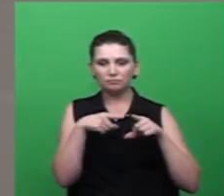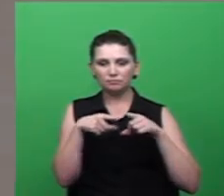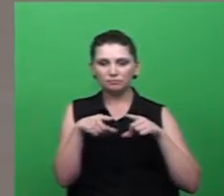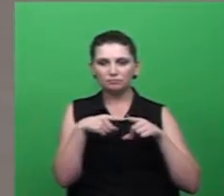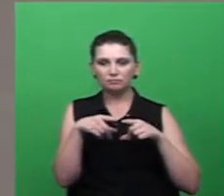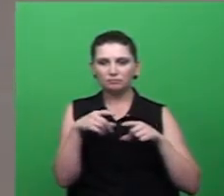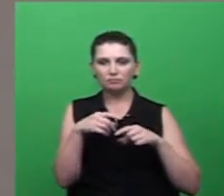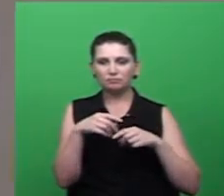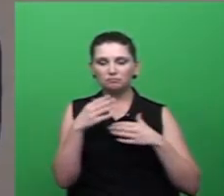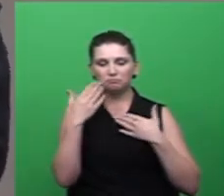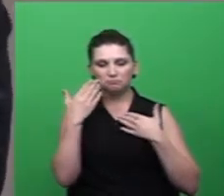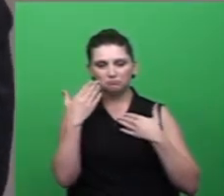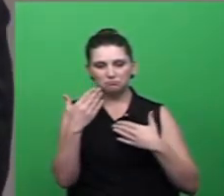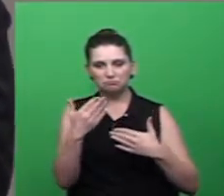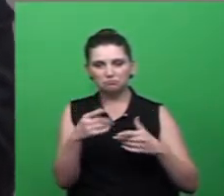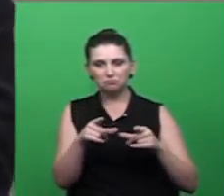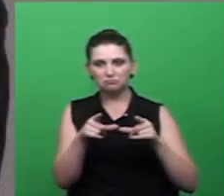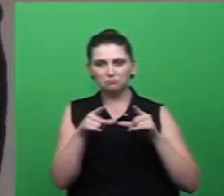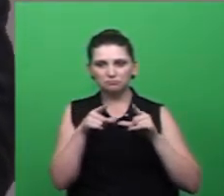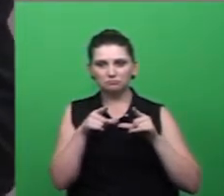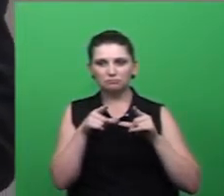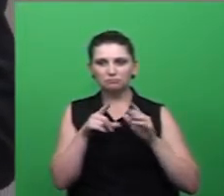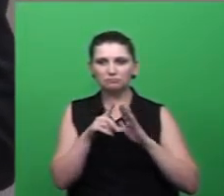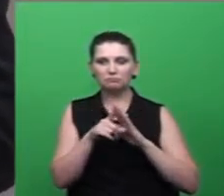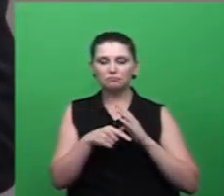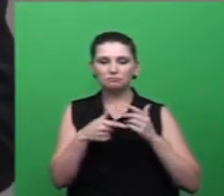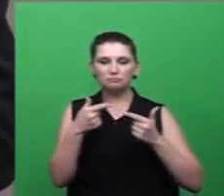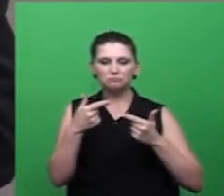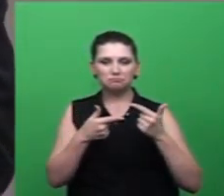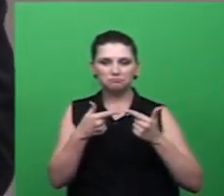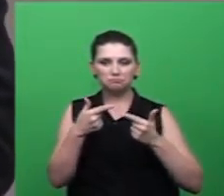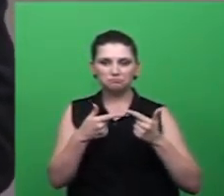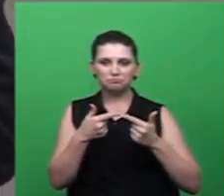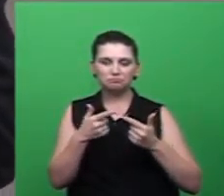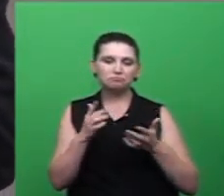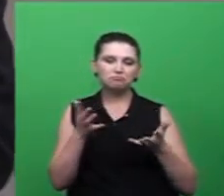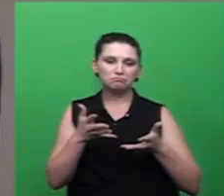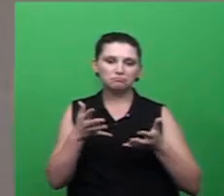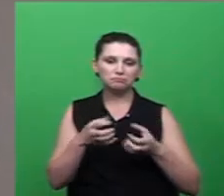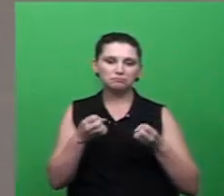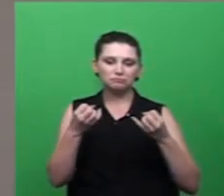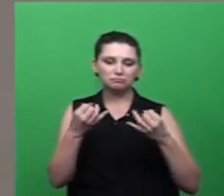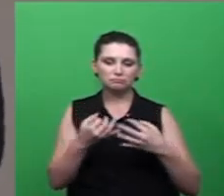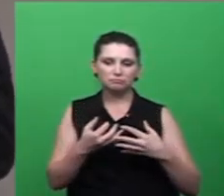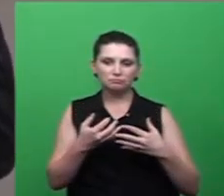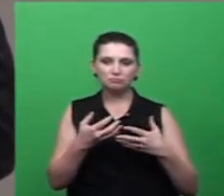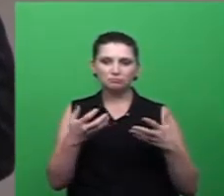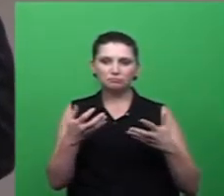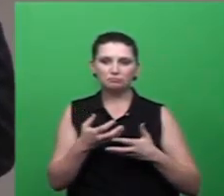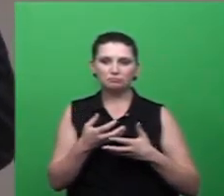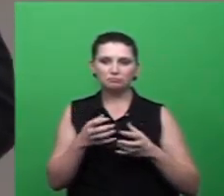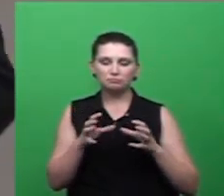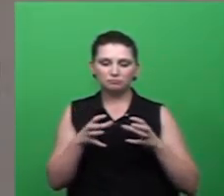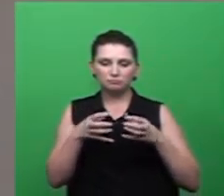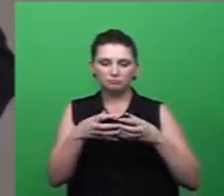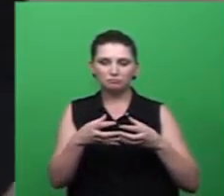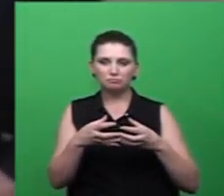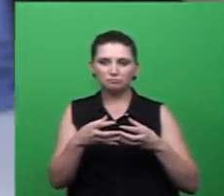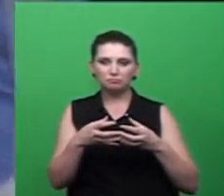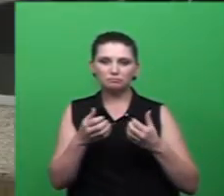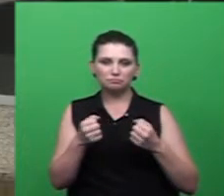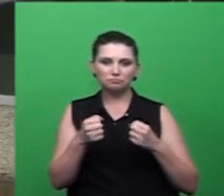secretário esse requerimento nem vou discutir depois porque já aproveitei a oportunidade que repense de repente faça esse mutirão lá no bairro Quarta Linha